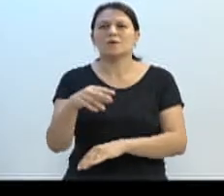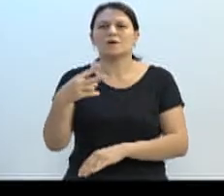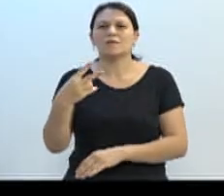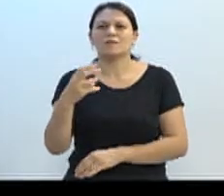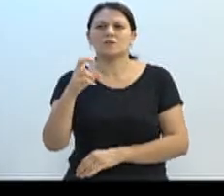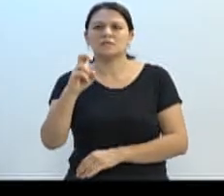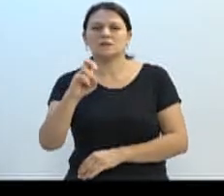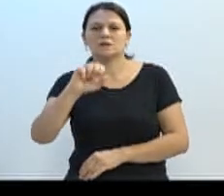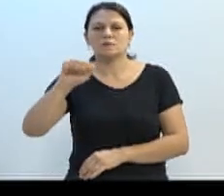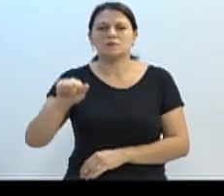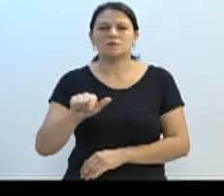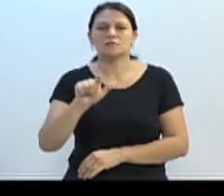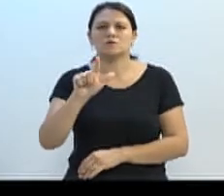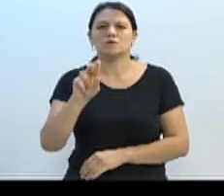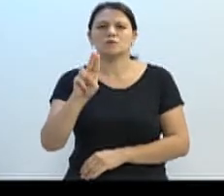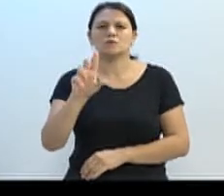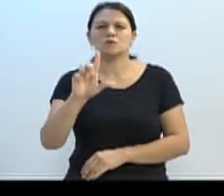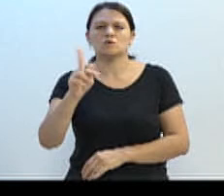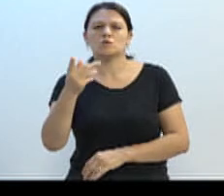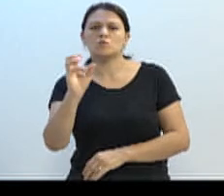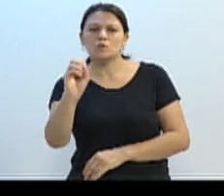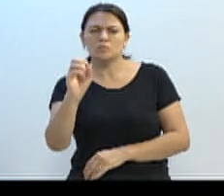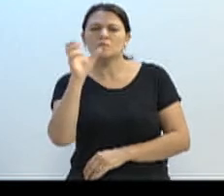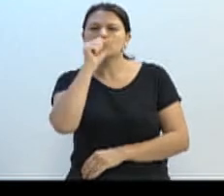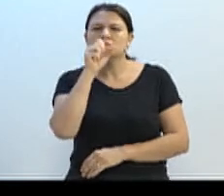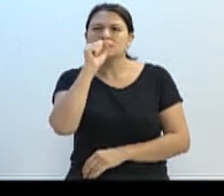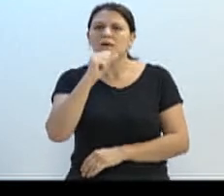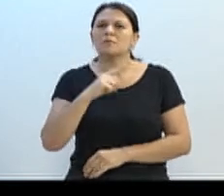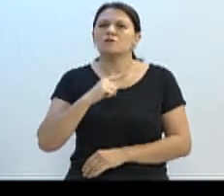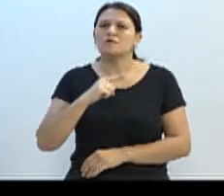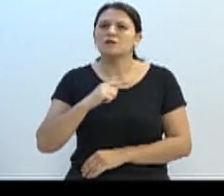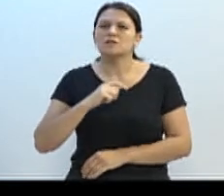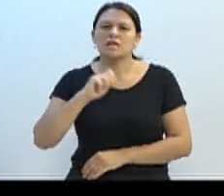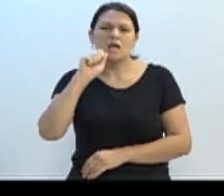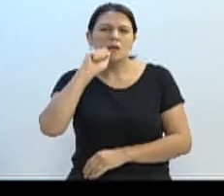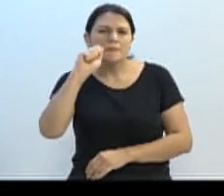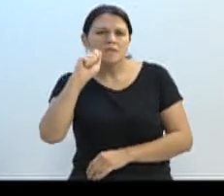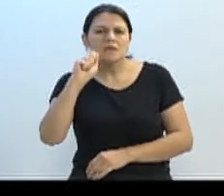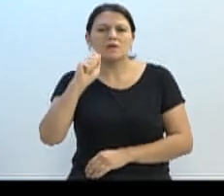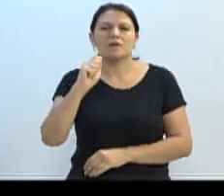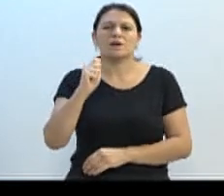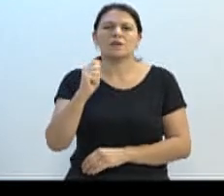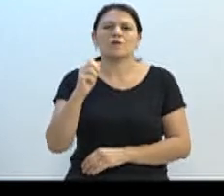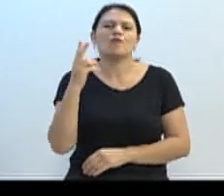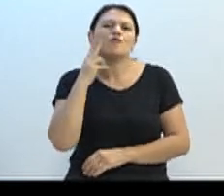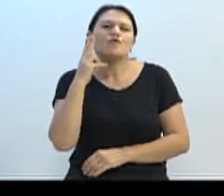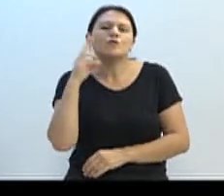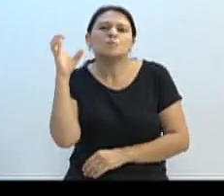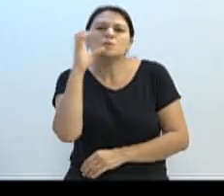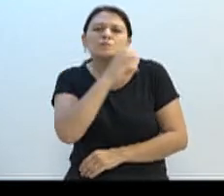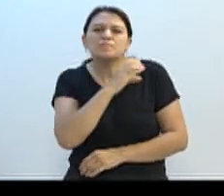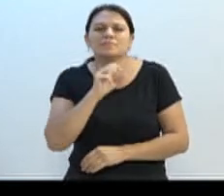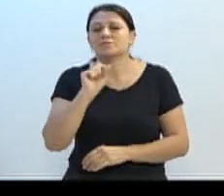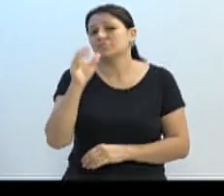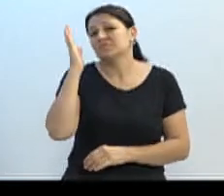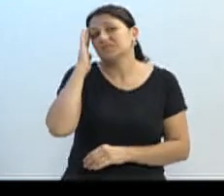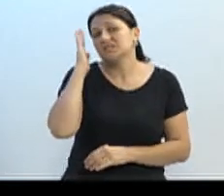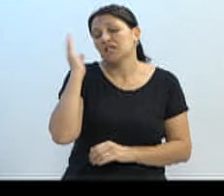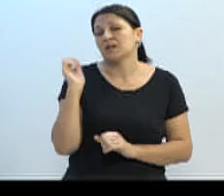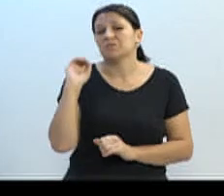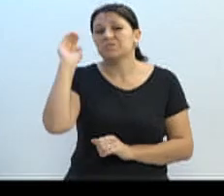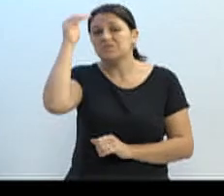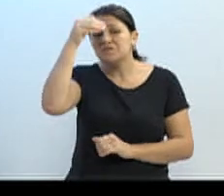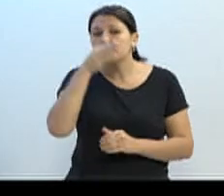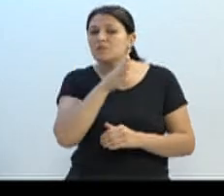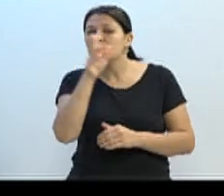terá no sábado agora um pinhão e quentão por conta da casa. Por conta da casa. Quem sabe o prefeito dar uma passadinha, fazer um live lá com o pinhão, com